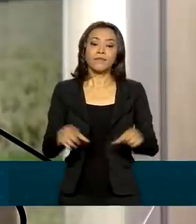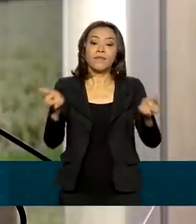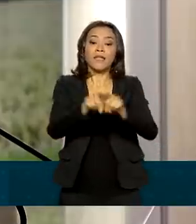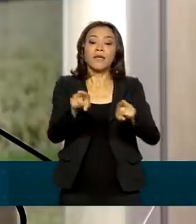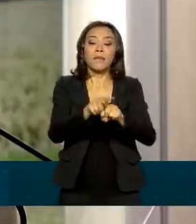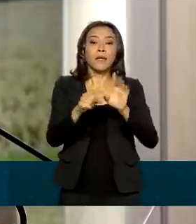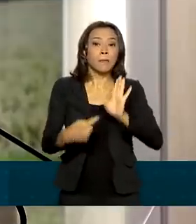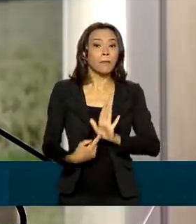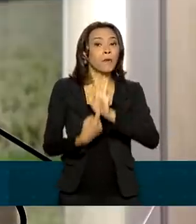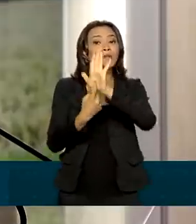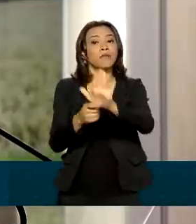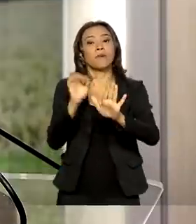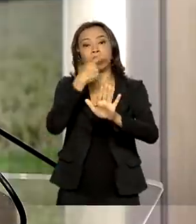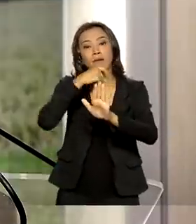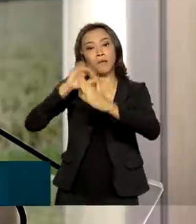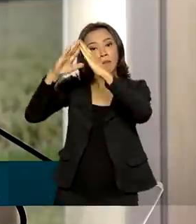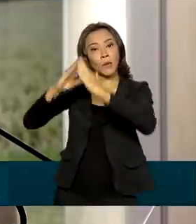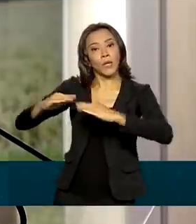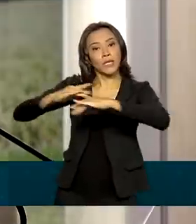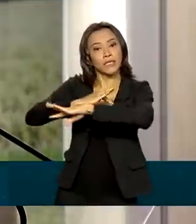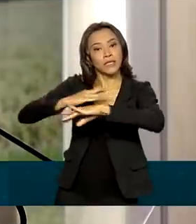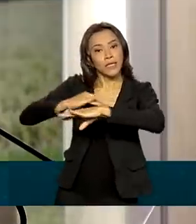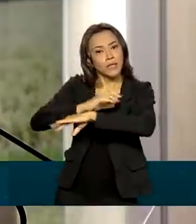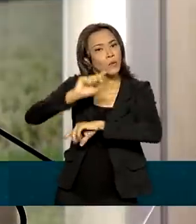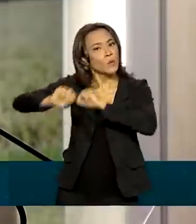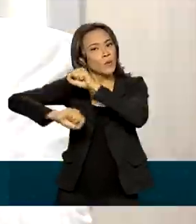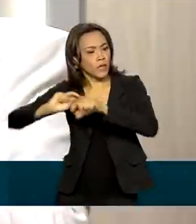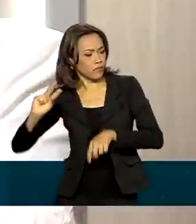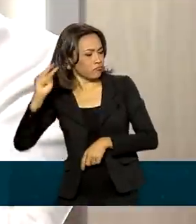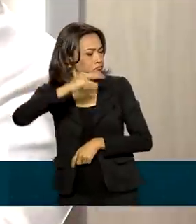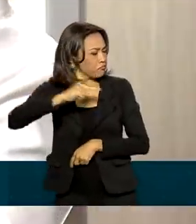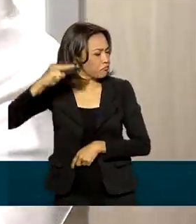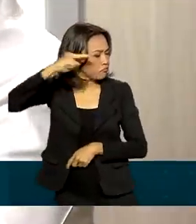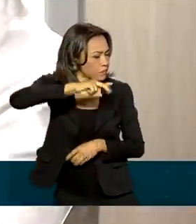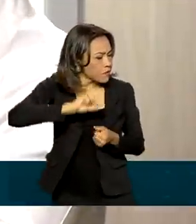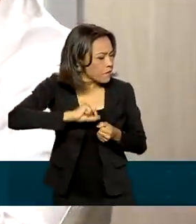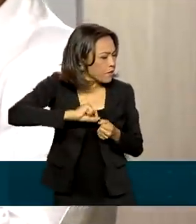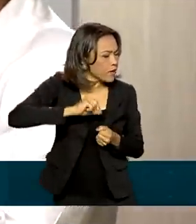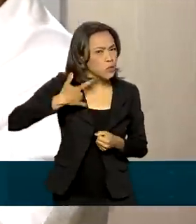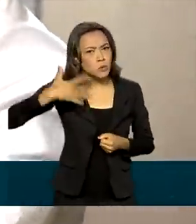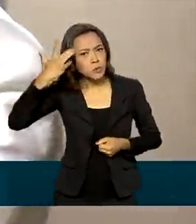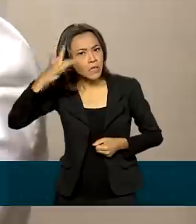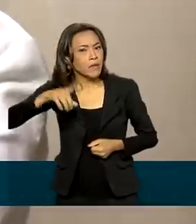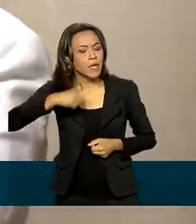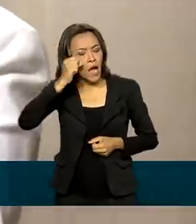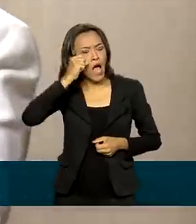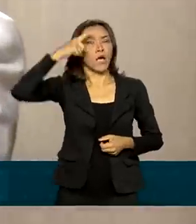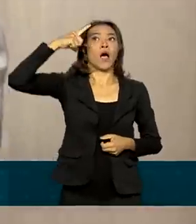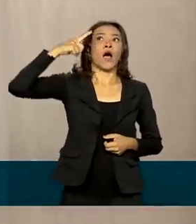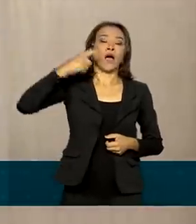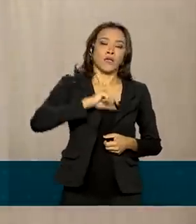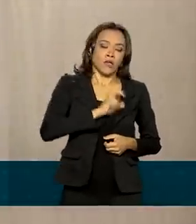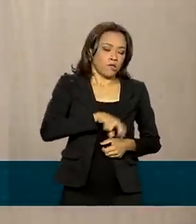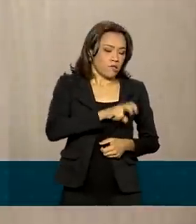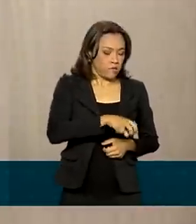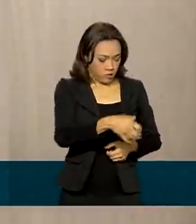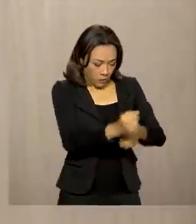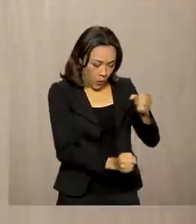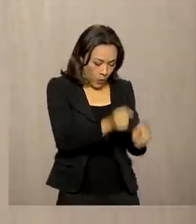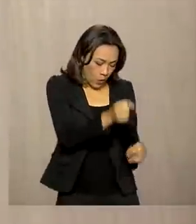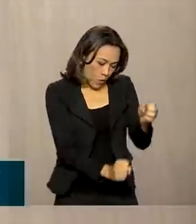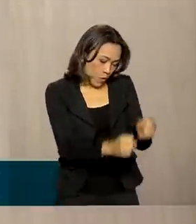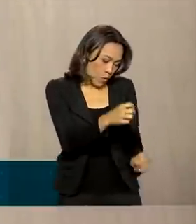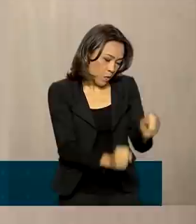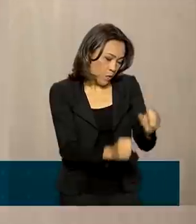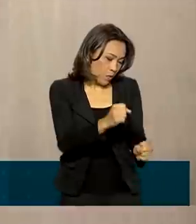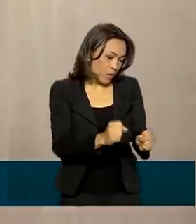também para quem mora na cidade o que é que o produtor rural faz. Não sabe que alguém acordou cedo, que alguém apartou o bezerro da vaca,